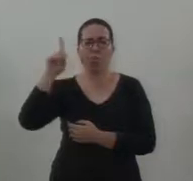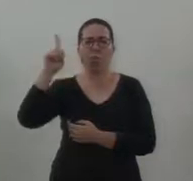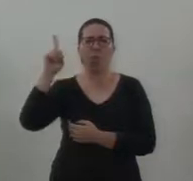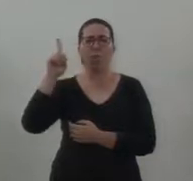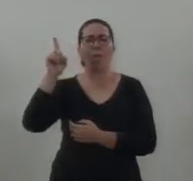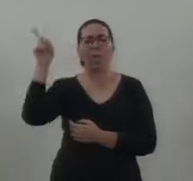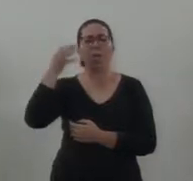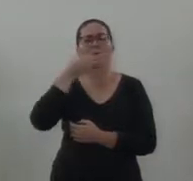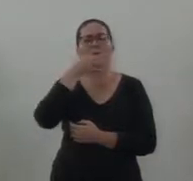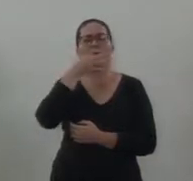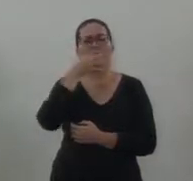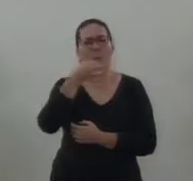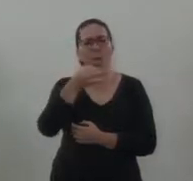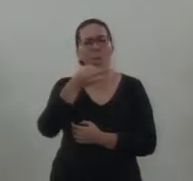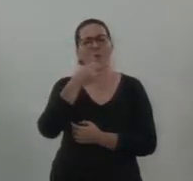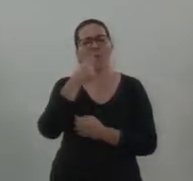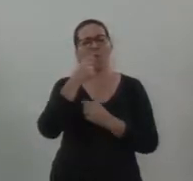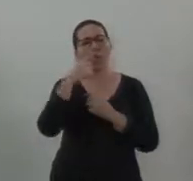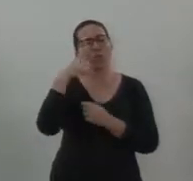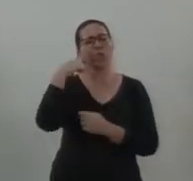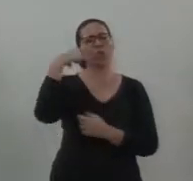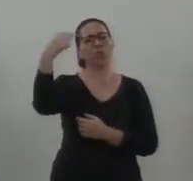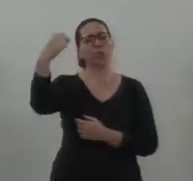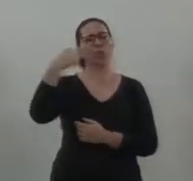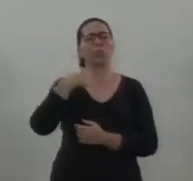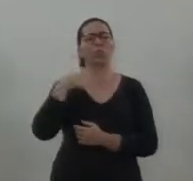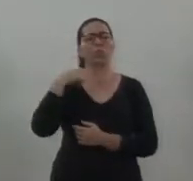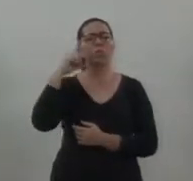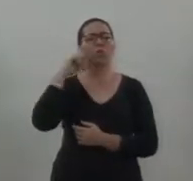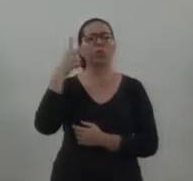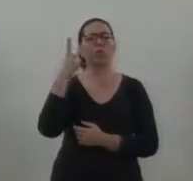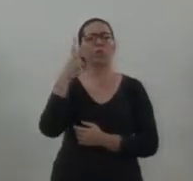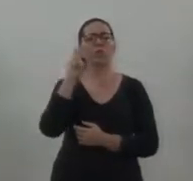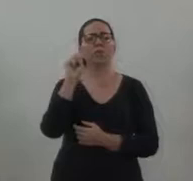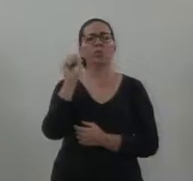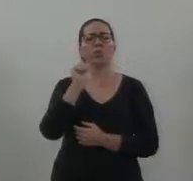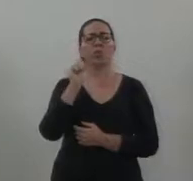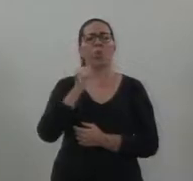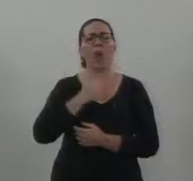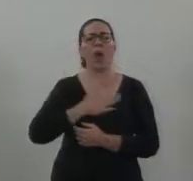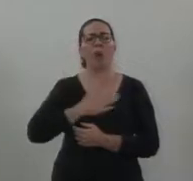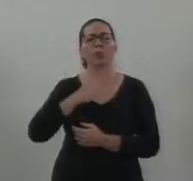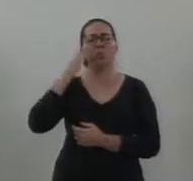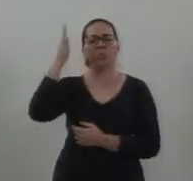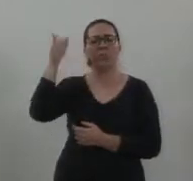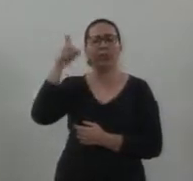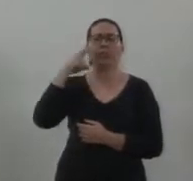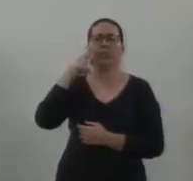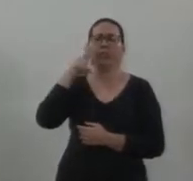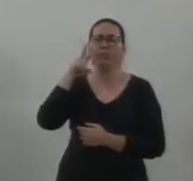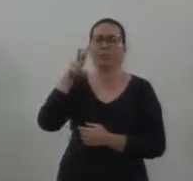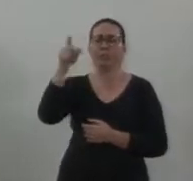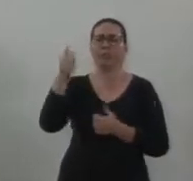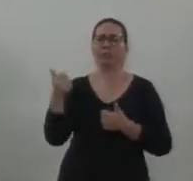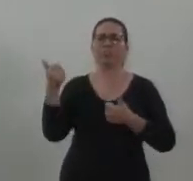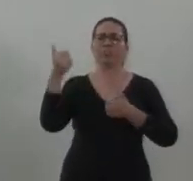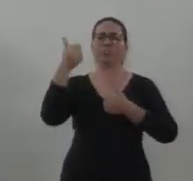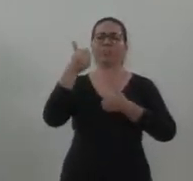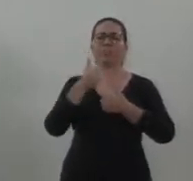para que eu possa, no dia 28 de agosto, estar participando da sua ordenação